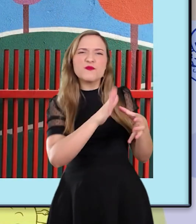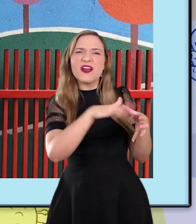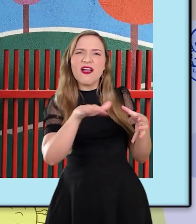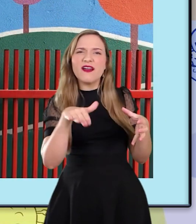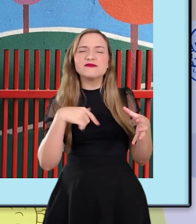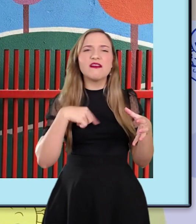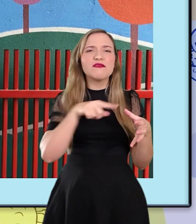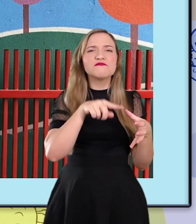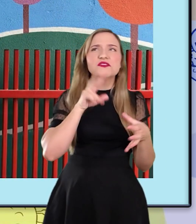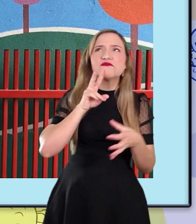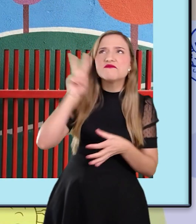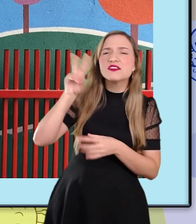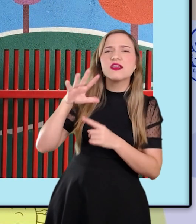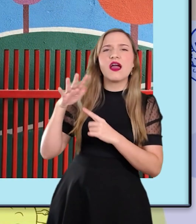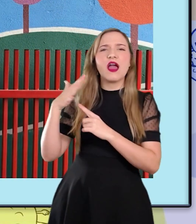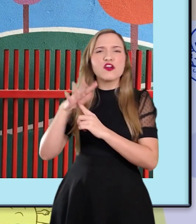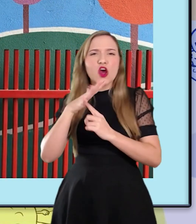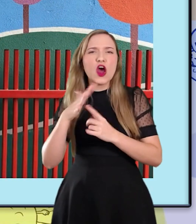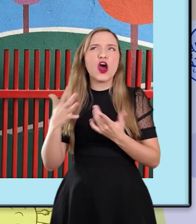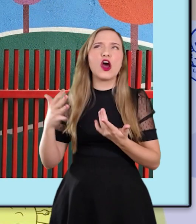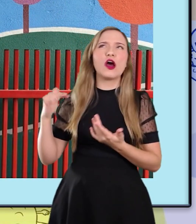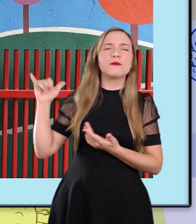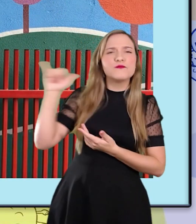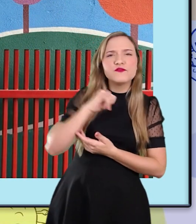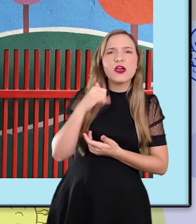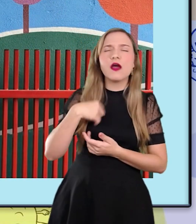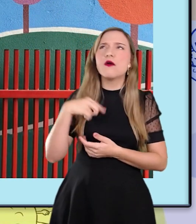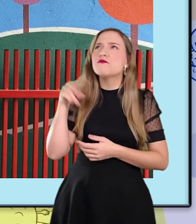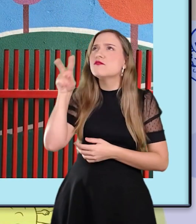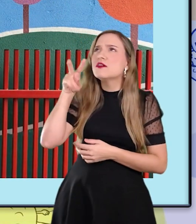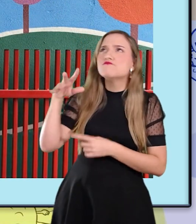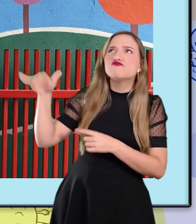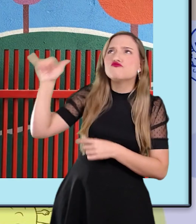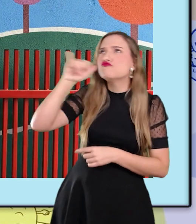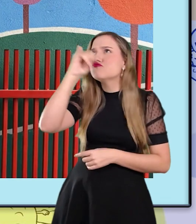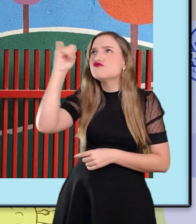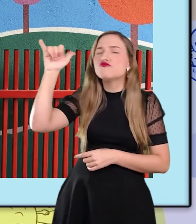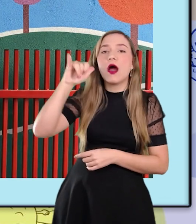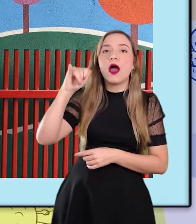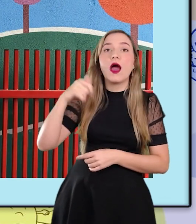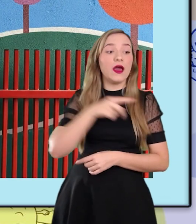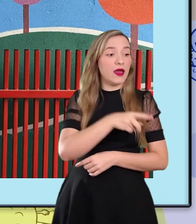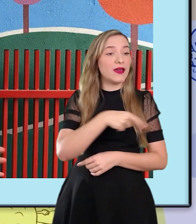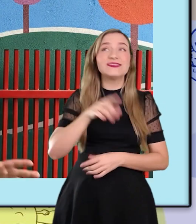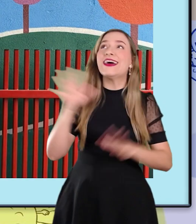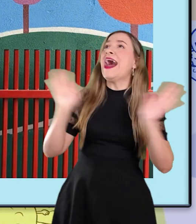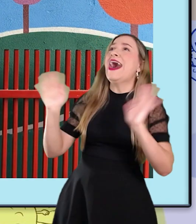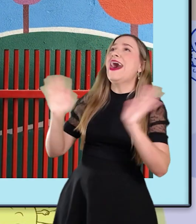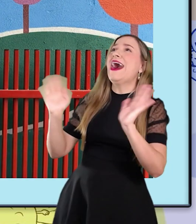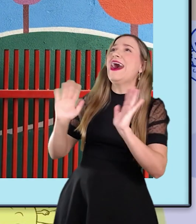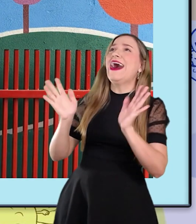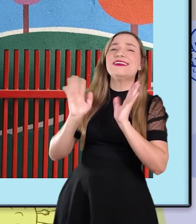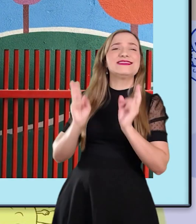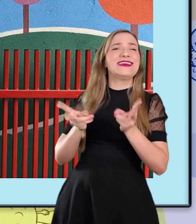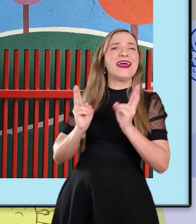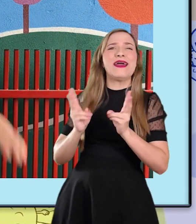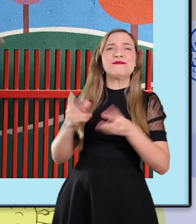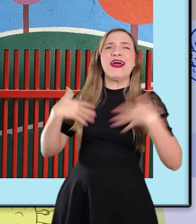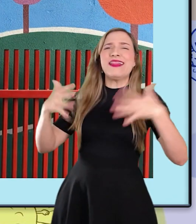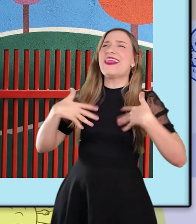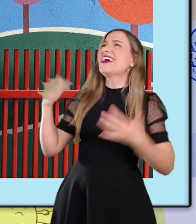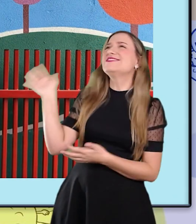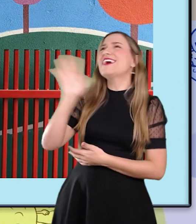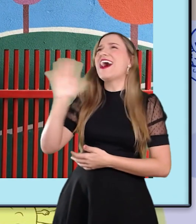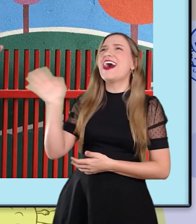algum helicóptero ou avião sobrevoando o CEMEI. Entravam em euforia.